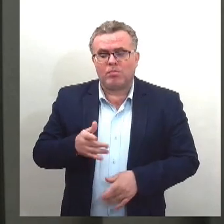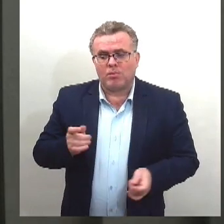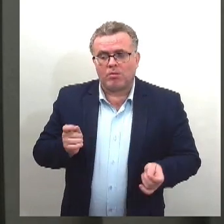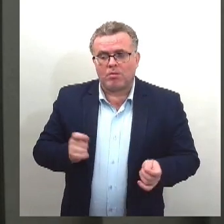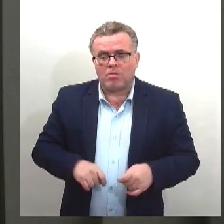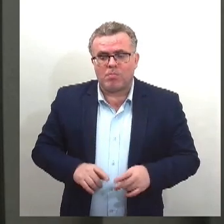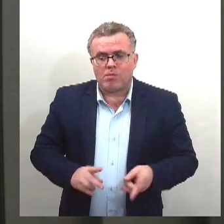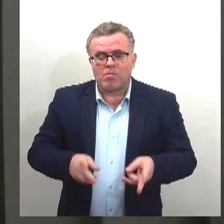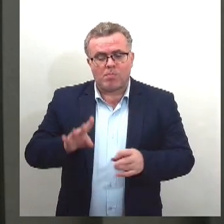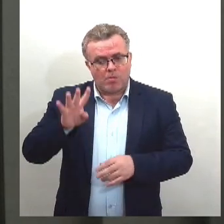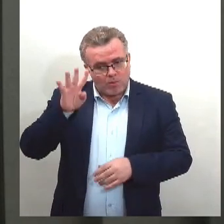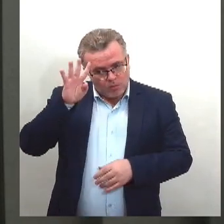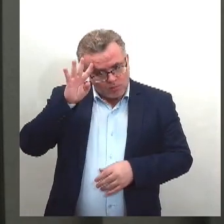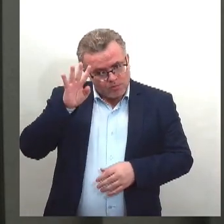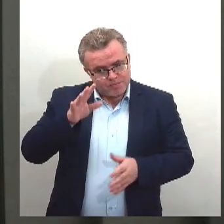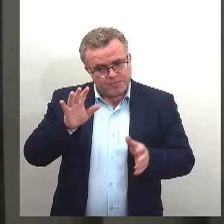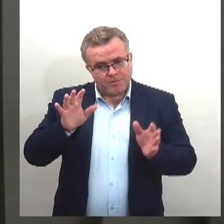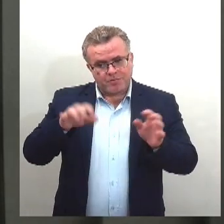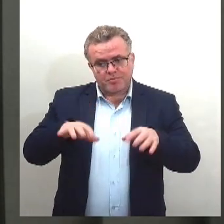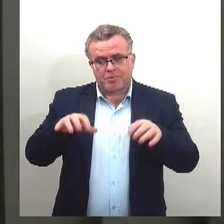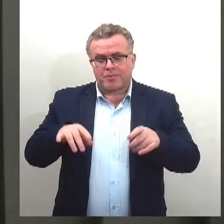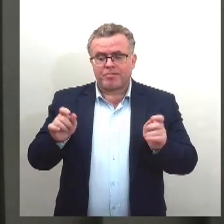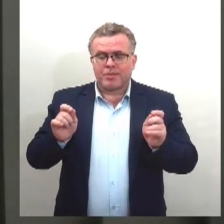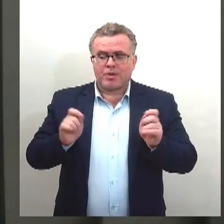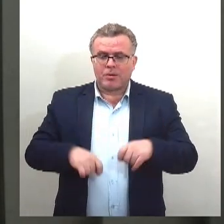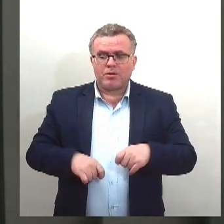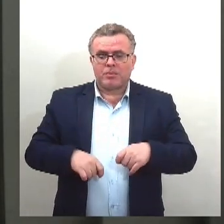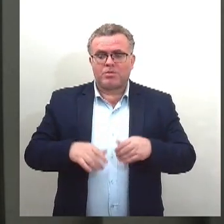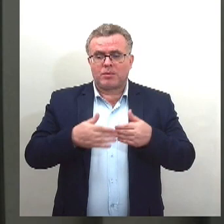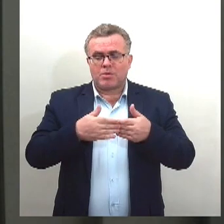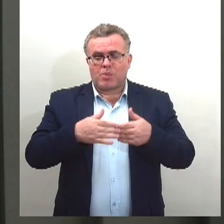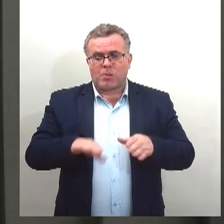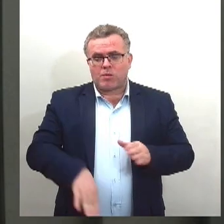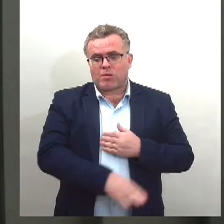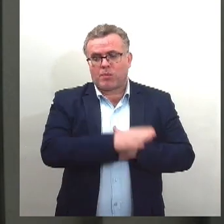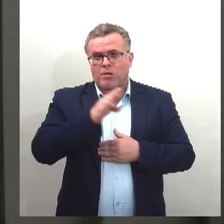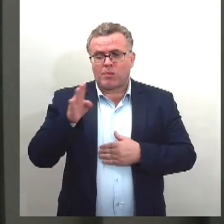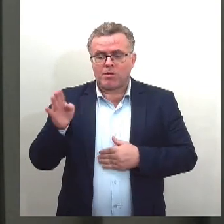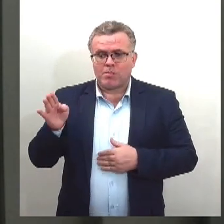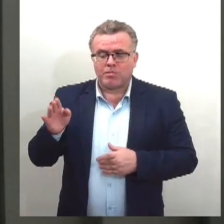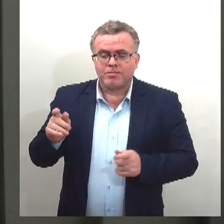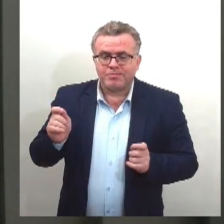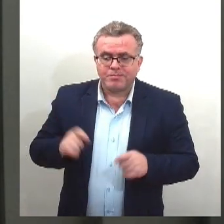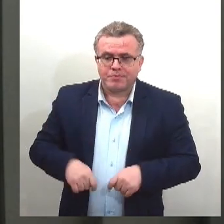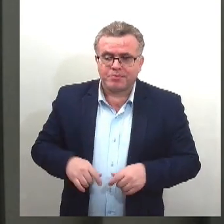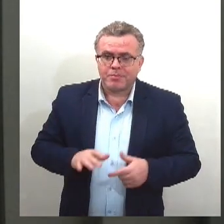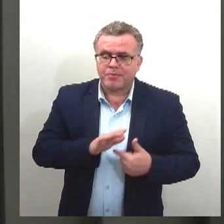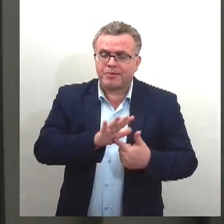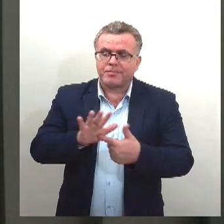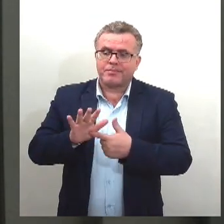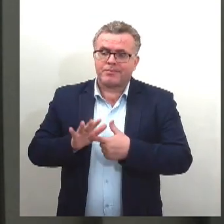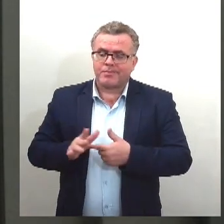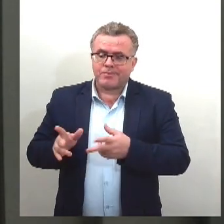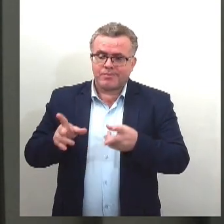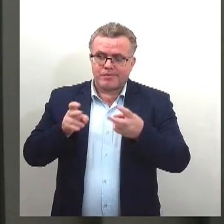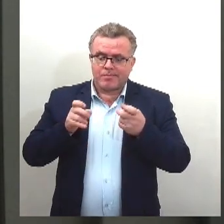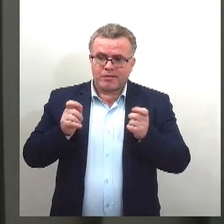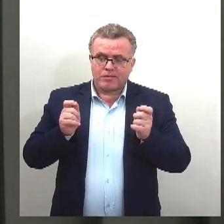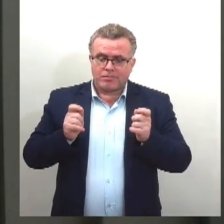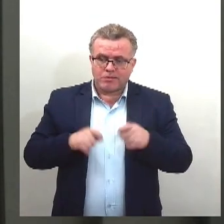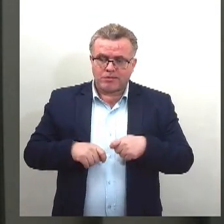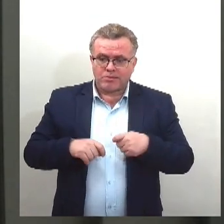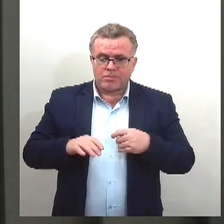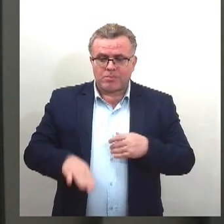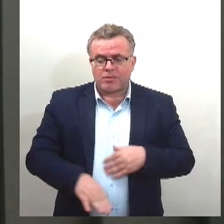-feira, o céu pode ficar encoberto durante todo o dia. Essa condição poderá ser perceptível durante todo o dia no